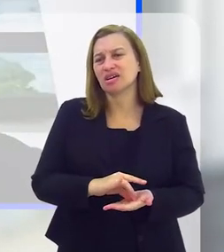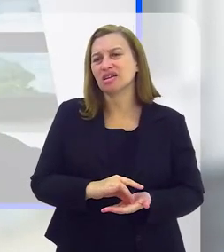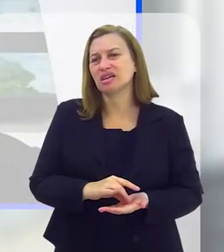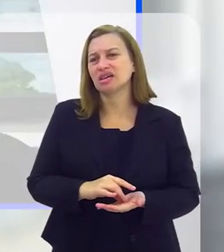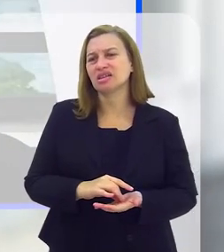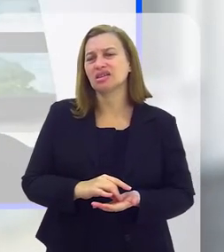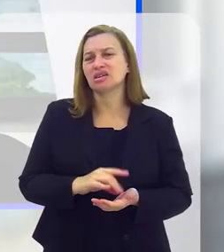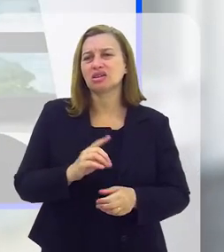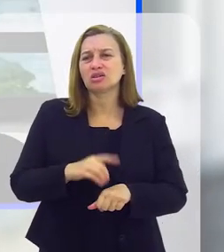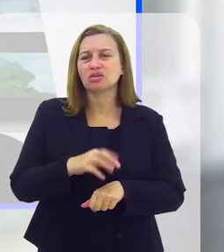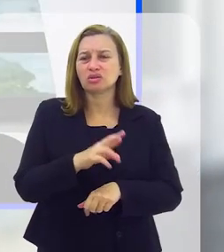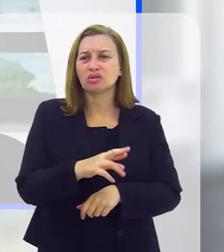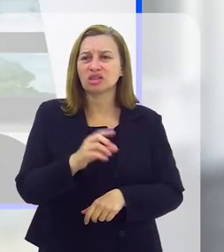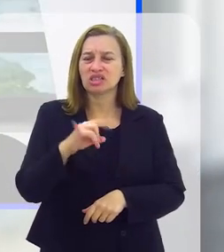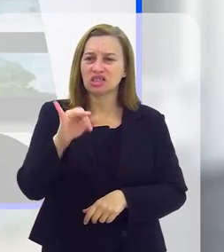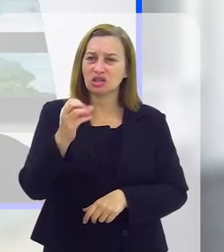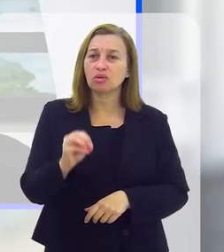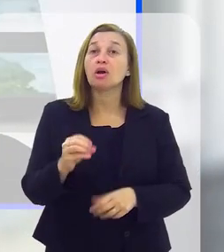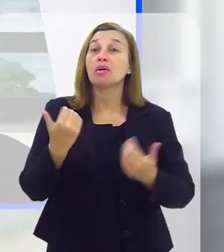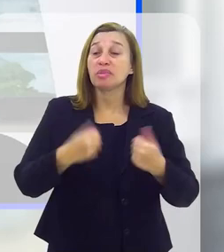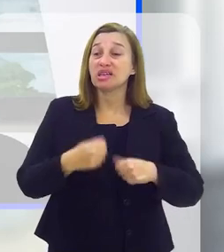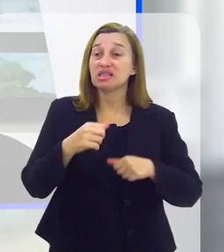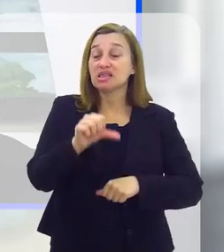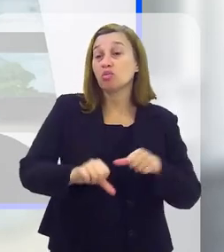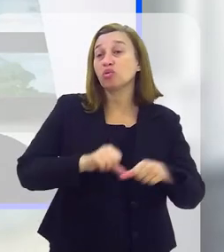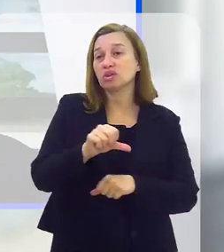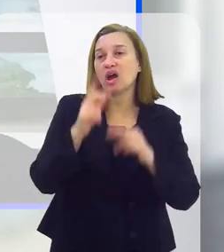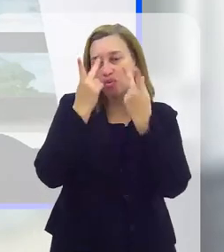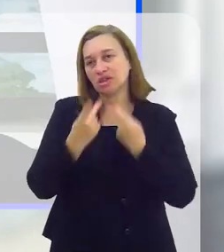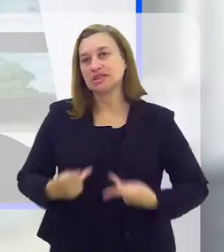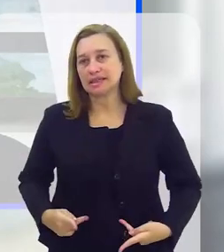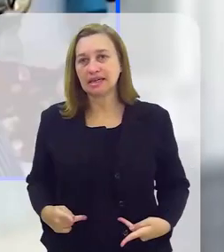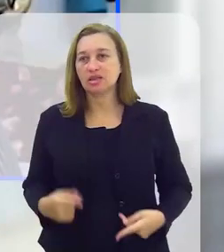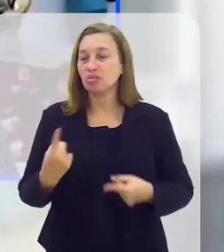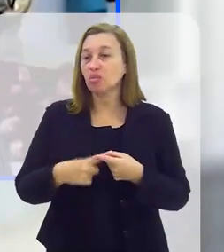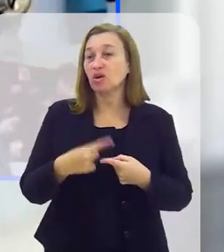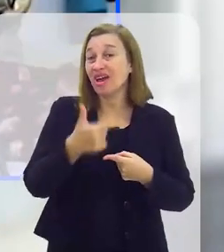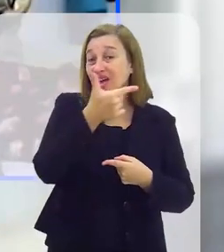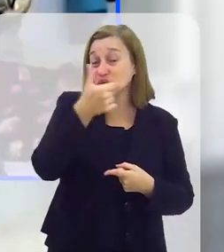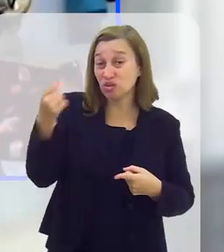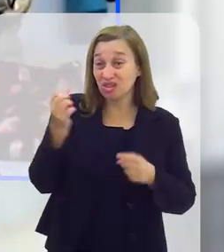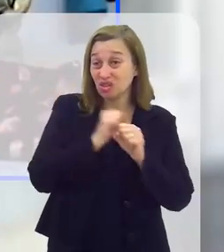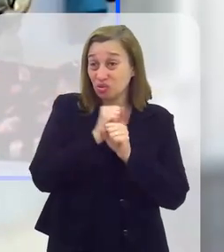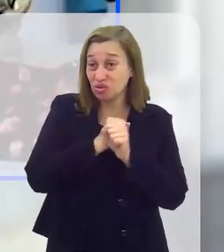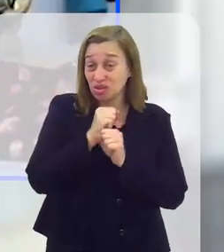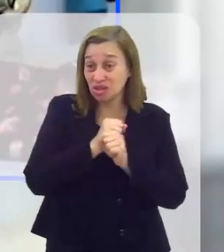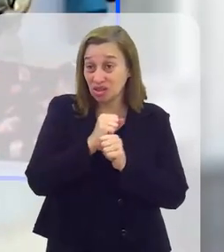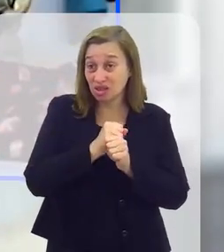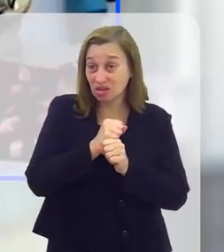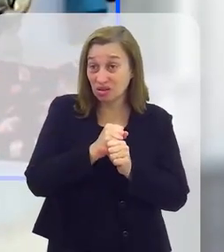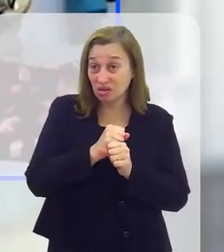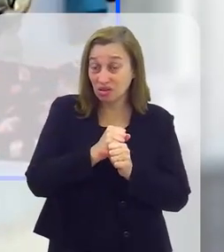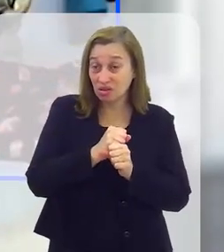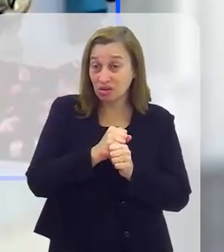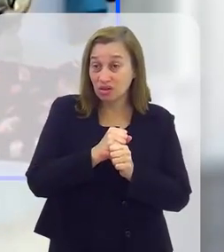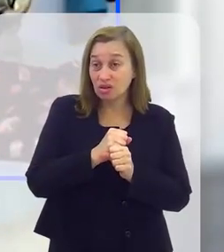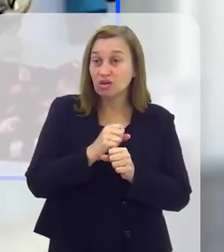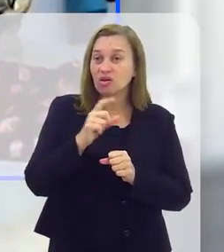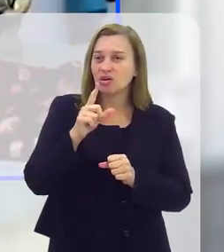realidade, doutor Ciro? Tem que mudar a humanidade. Porque há 200 anos,